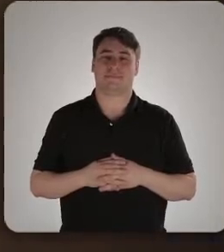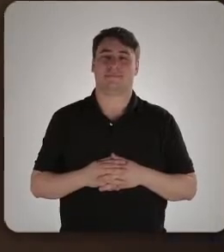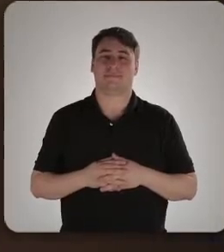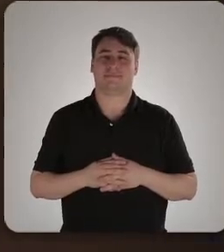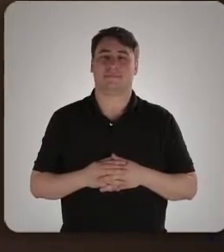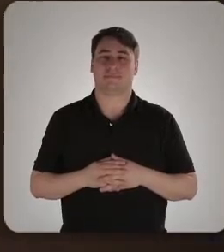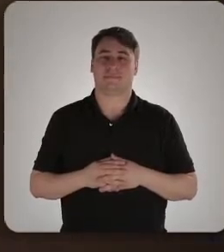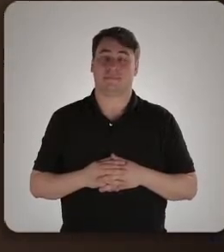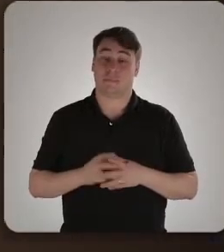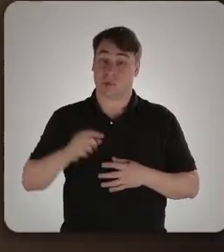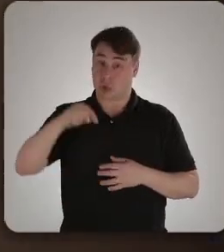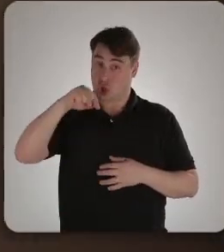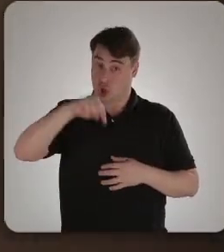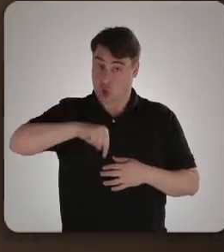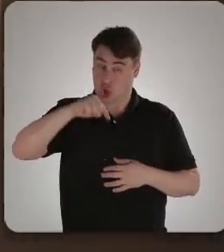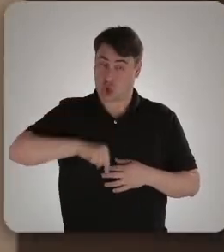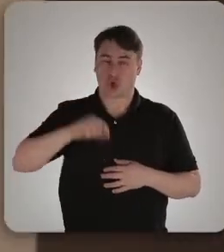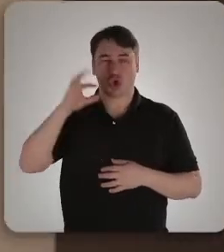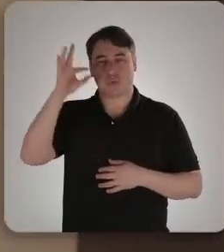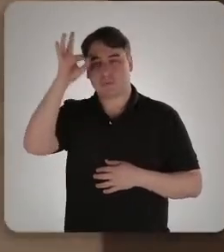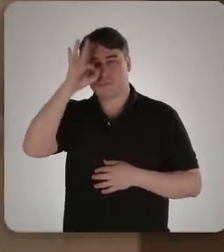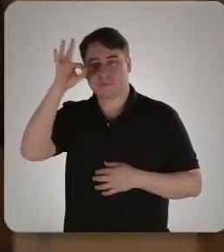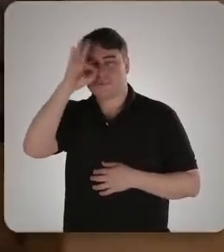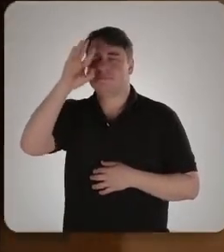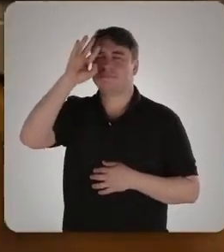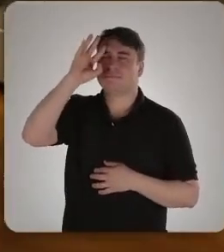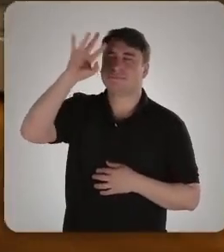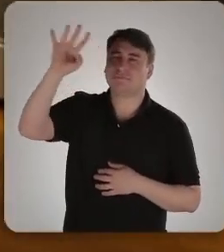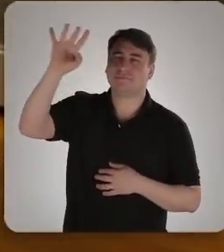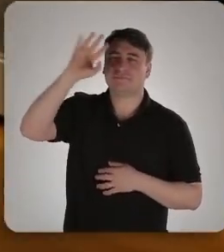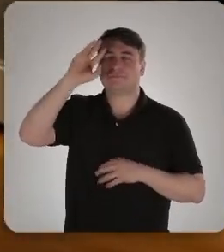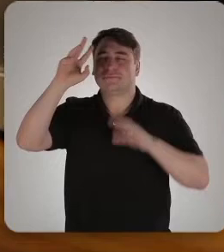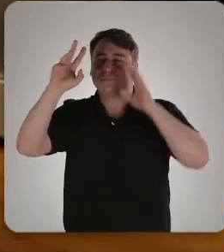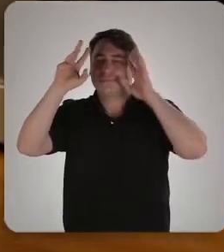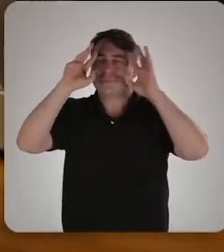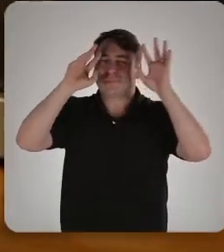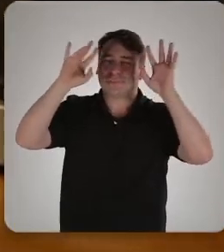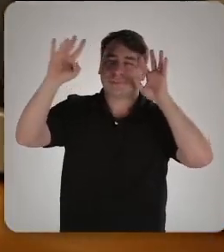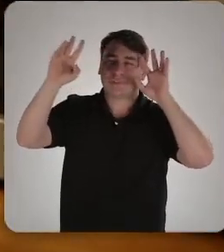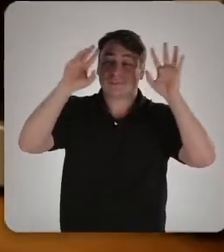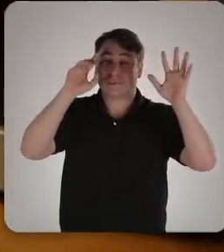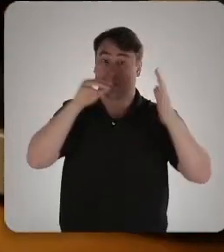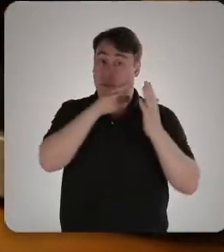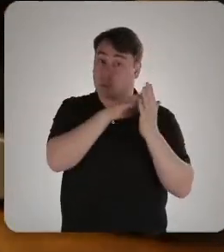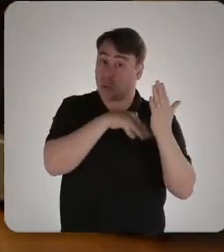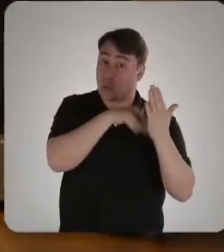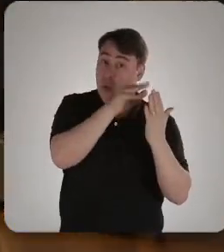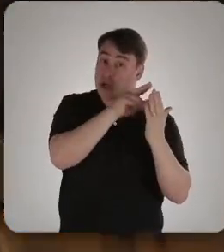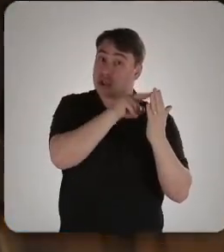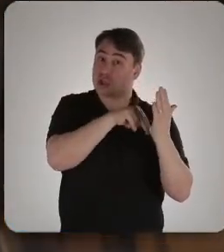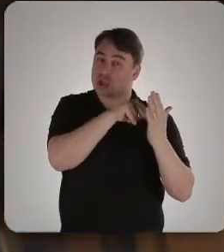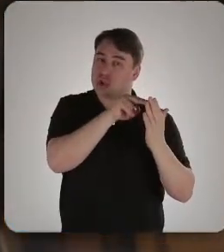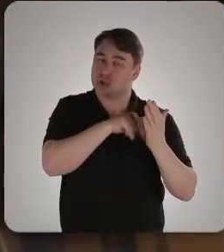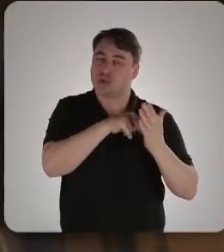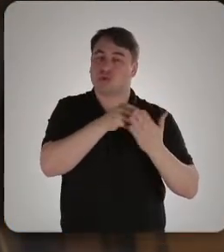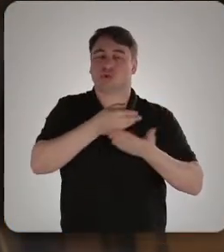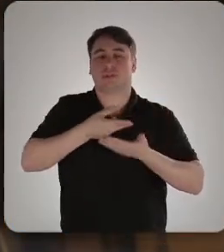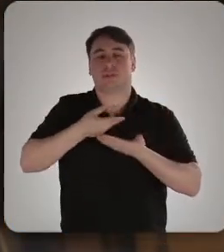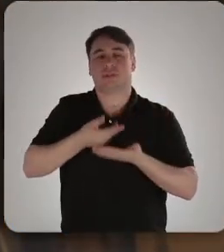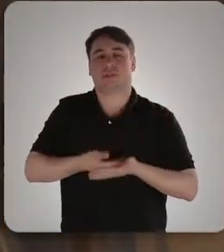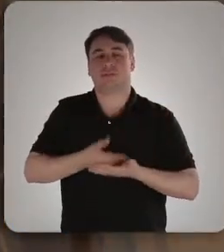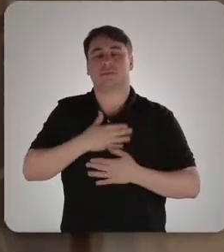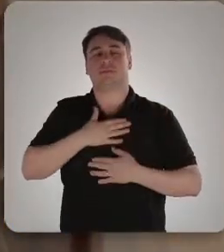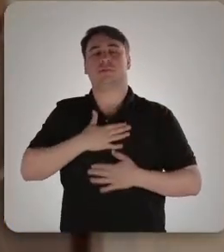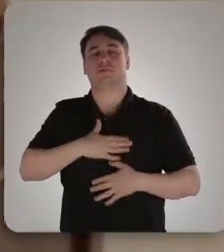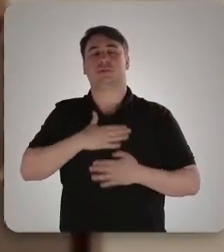Aqui o menino Portinari sonhava. Aqui o artista Portinari descansava. Quando voltava a